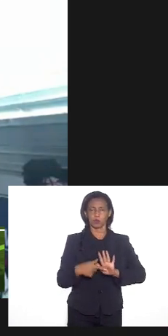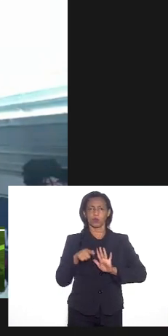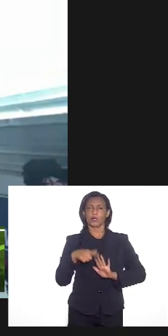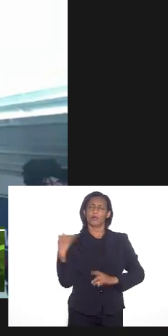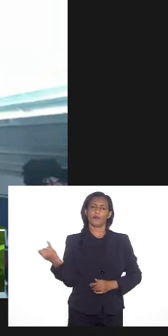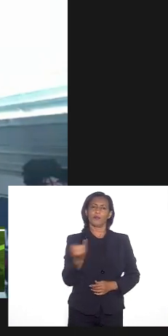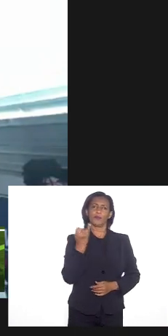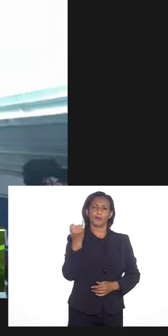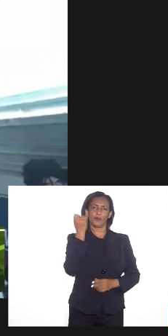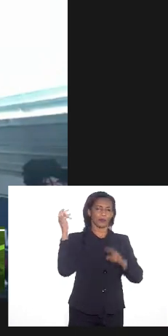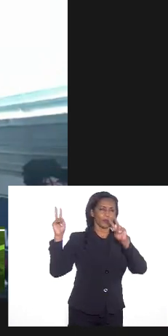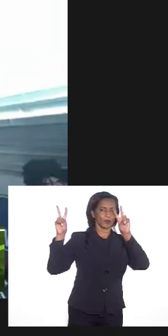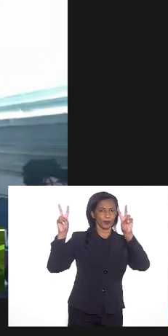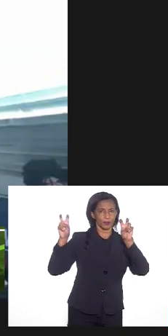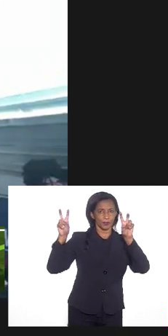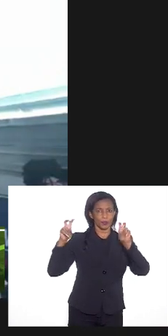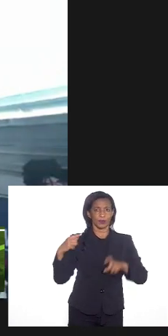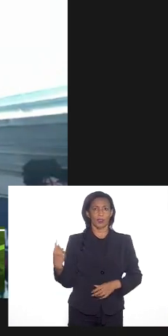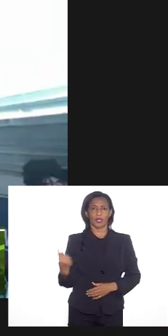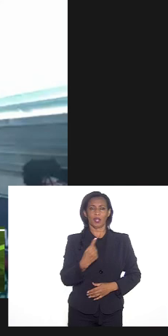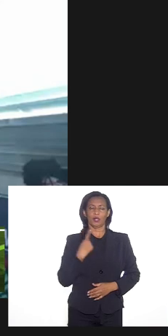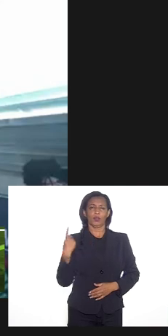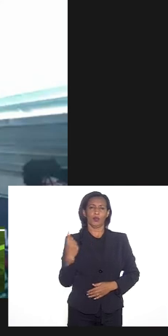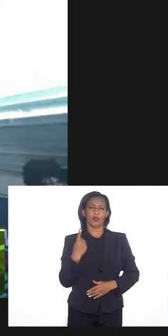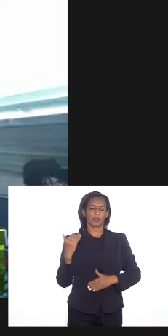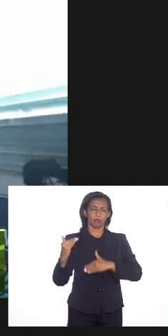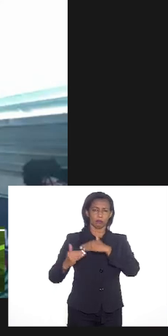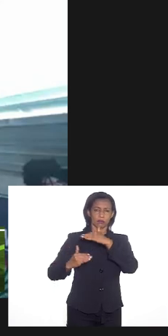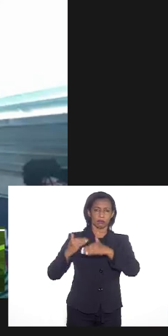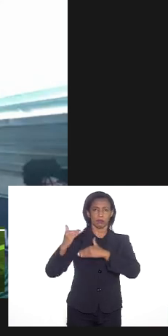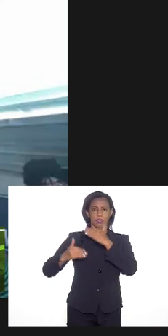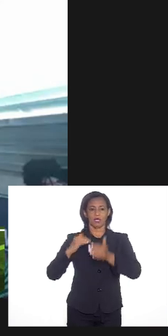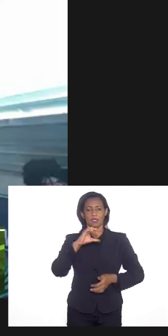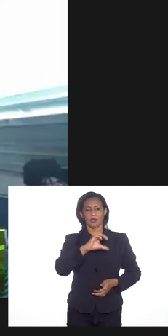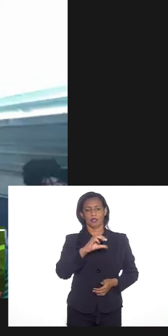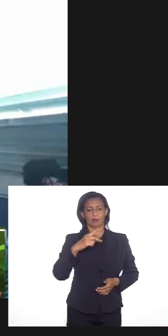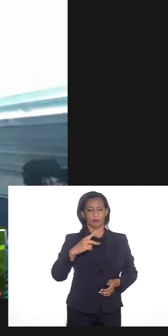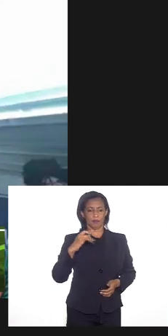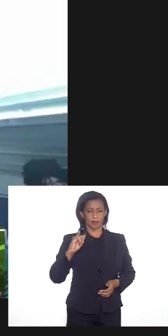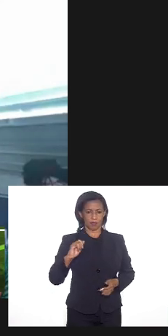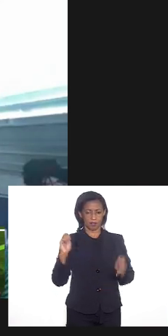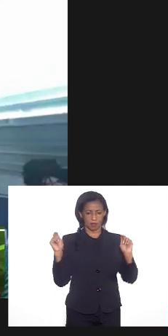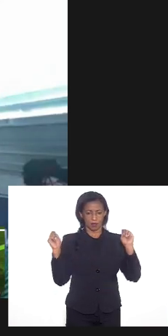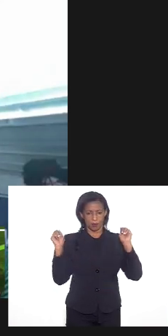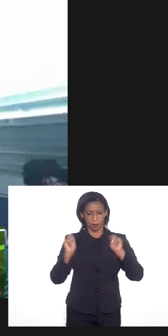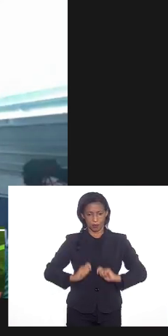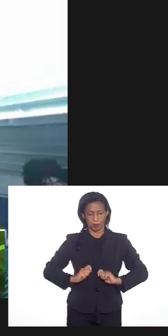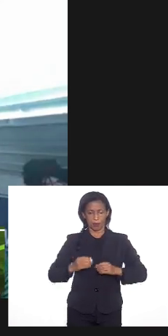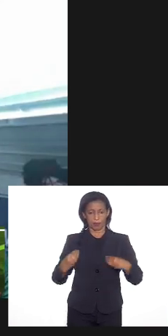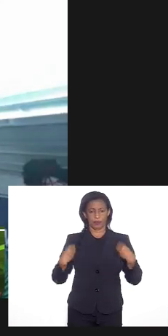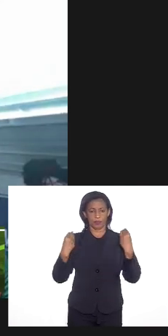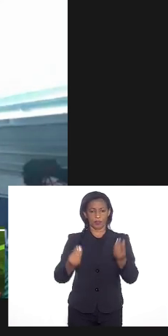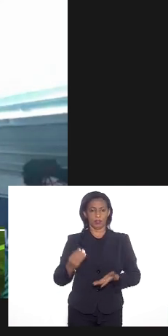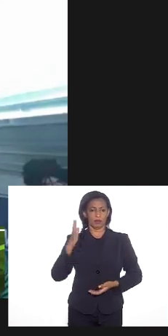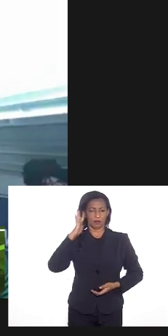importante da nossa construção e essa CPI podendo trazer essas reflexões de maneira